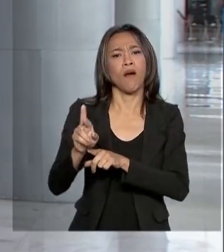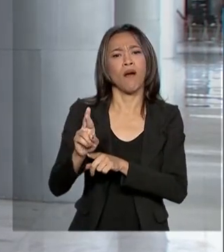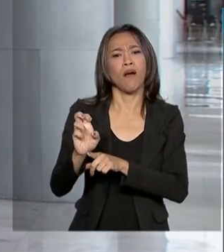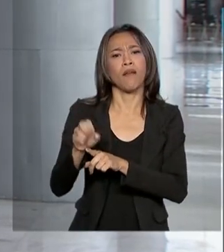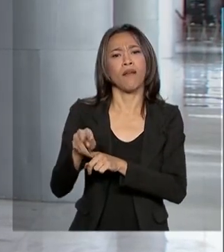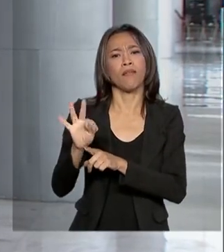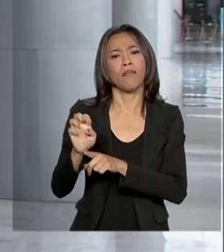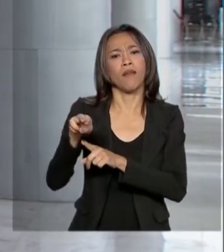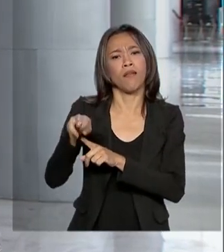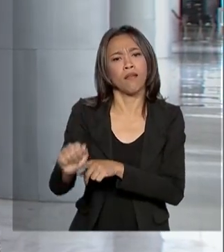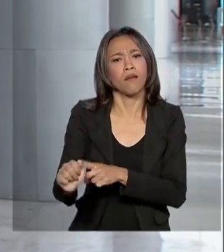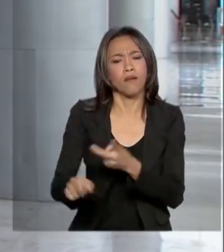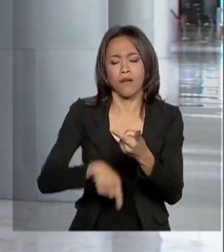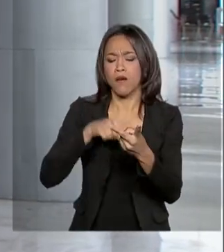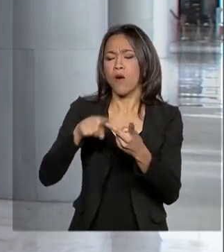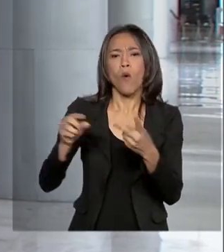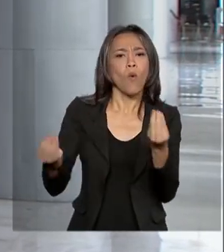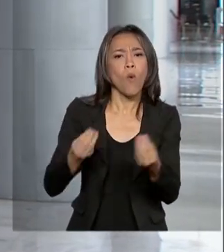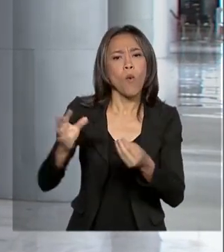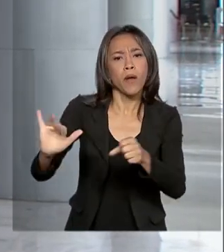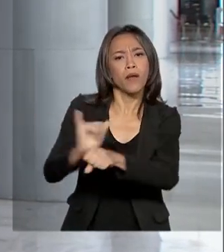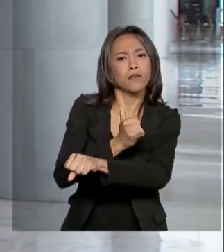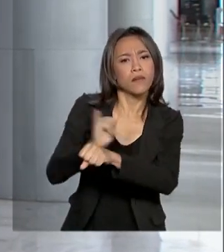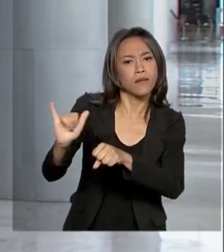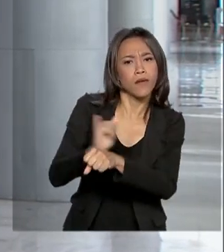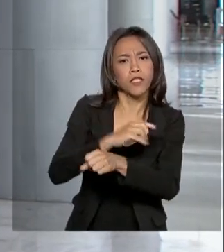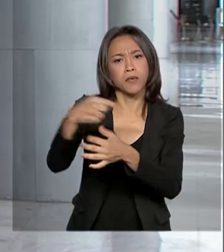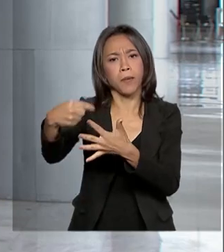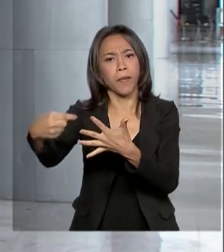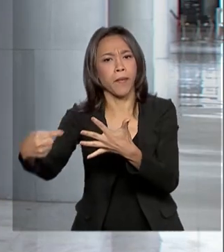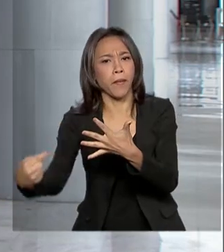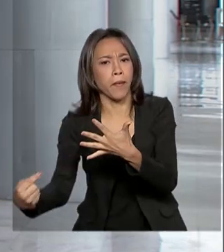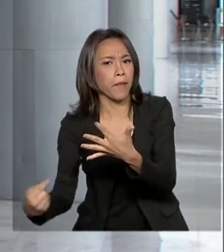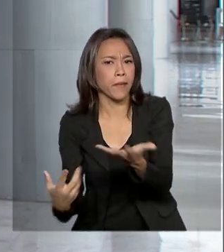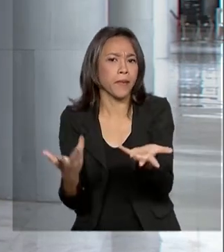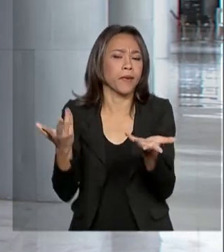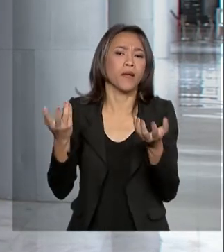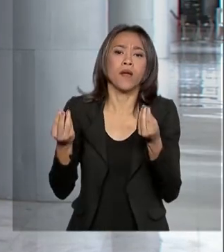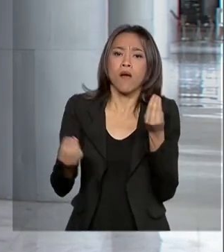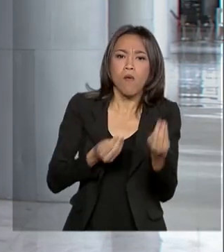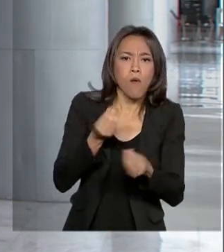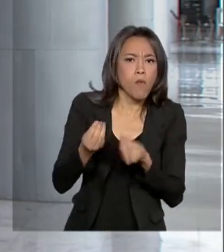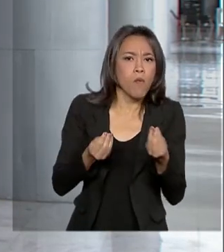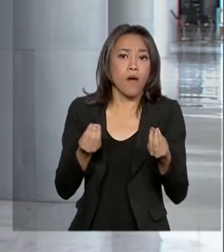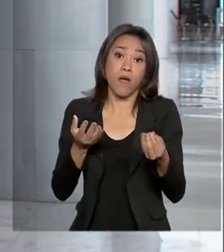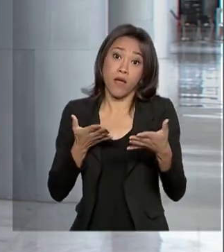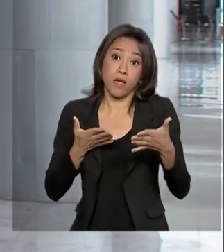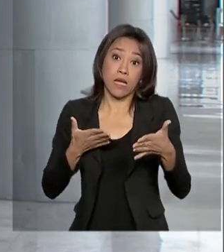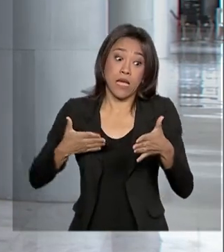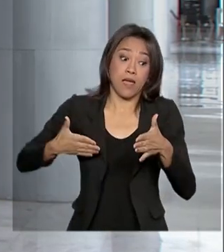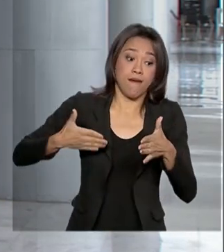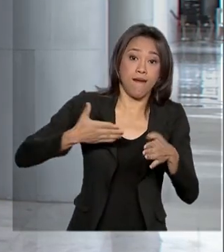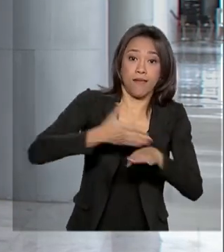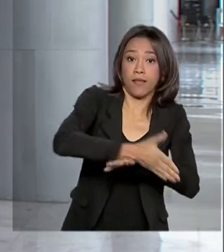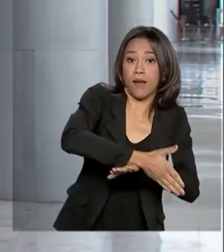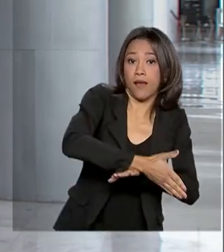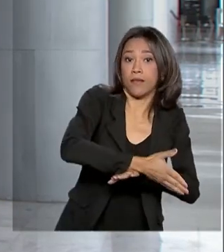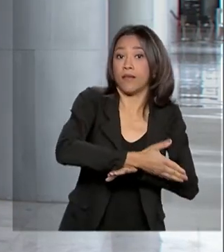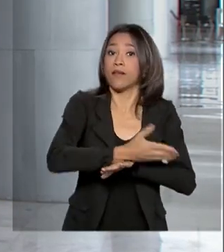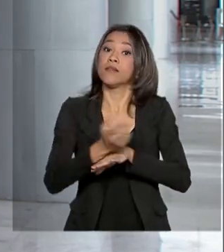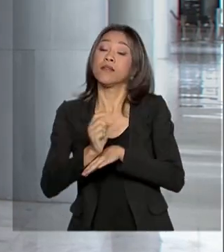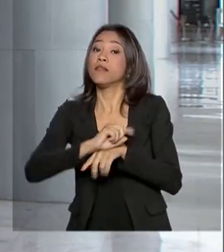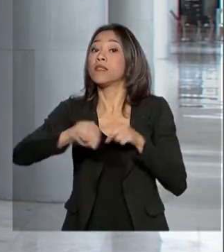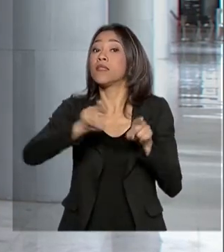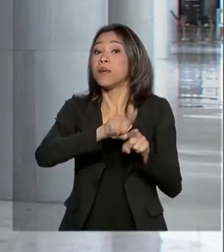adotadas nesses casos, como os exames médicos obrigatórios e a restrição temporária de entrada e saída no país.